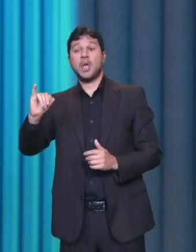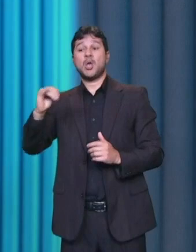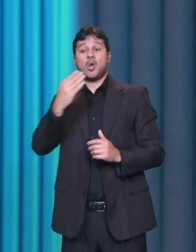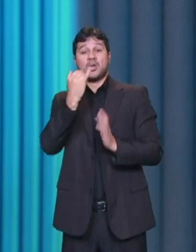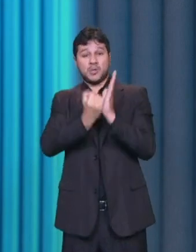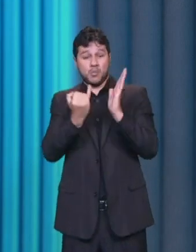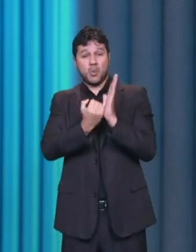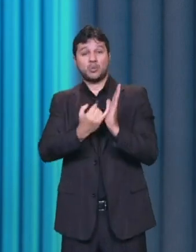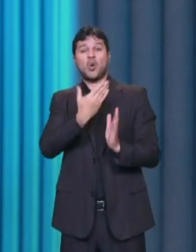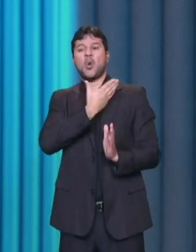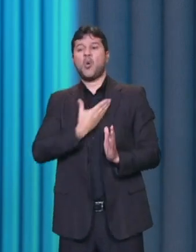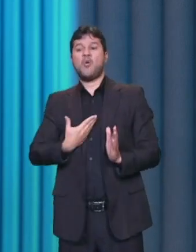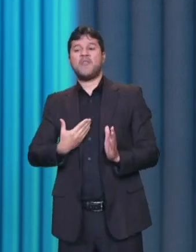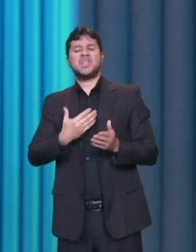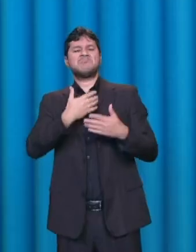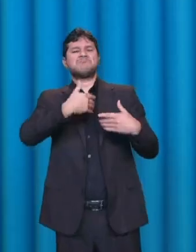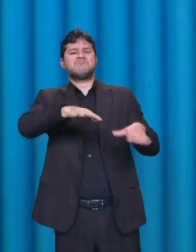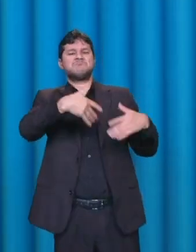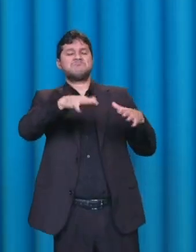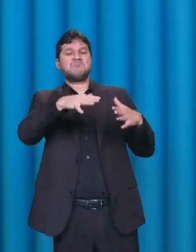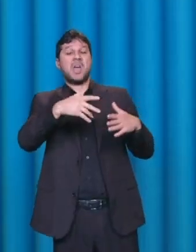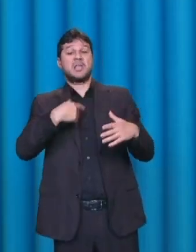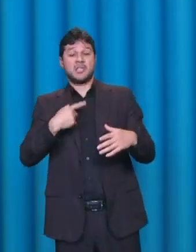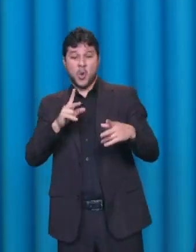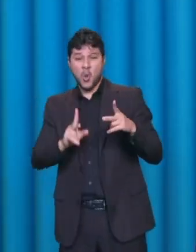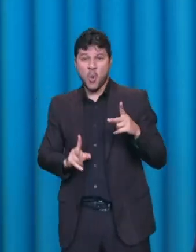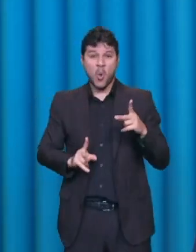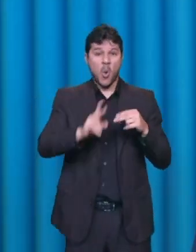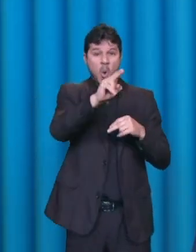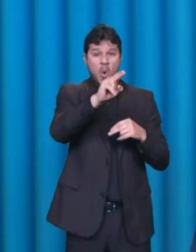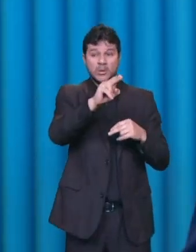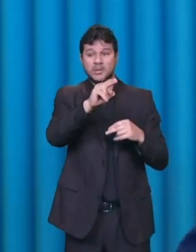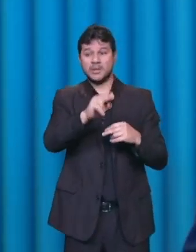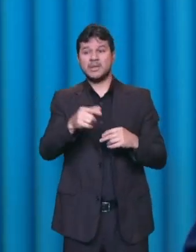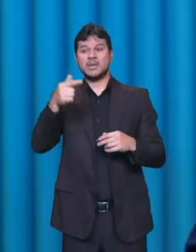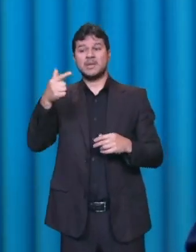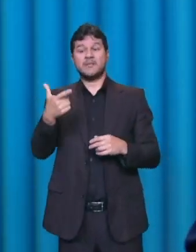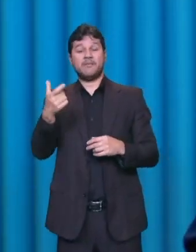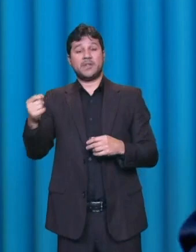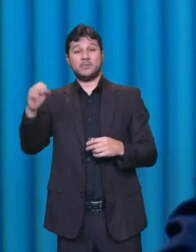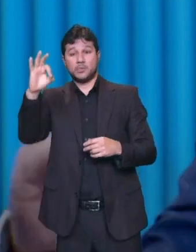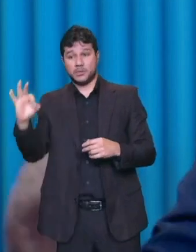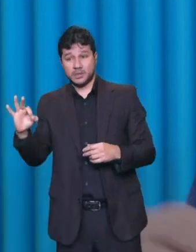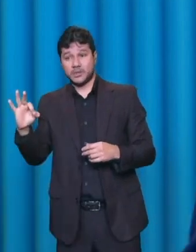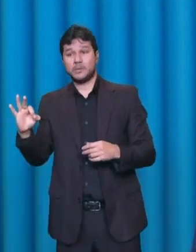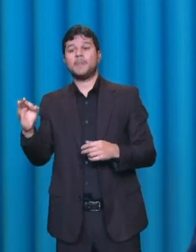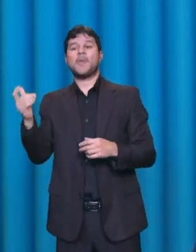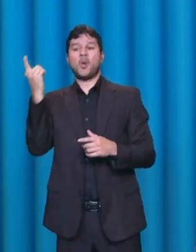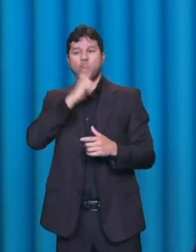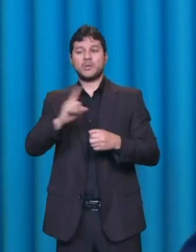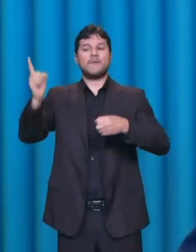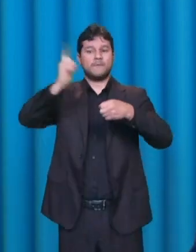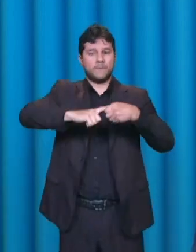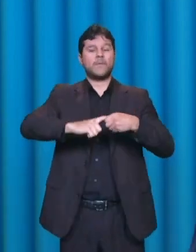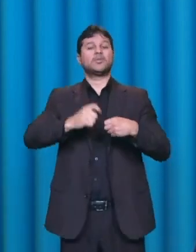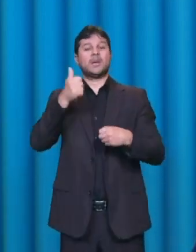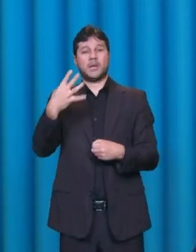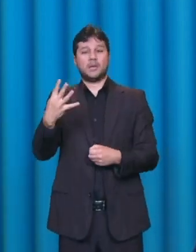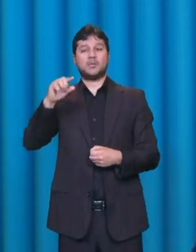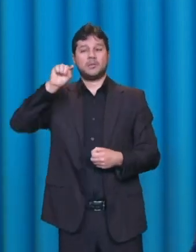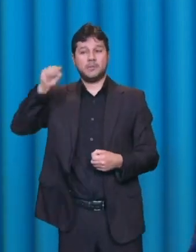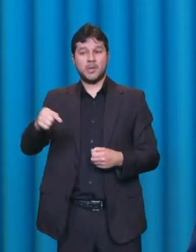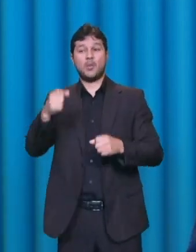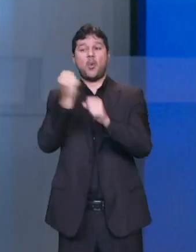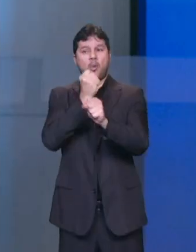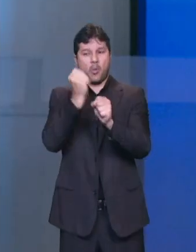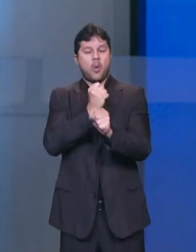dispensa e se eu cortar 20% disso com 70 bilhões de reais por ano, eu retomo as 14 mil obras paradas empregando gente com